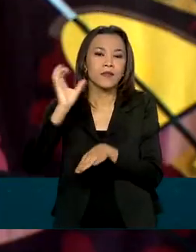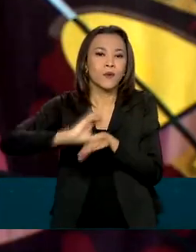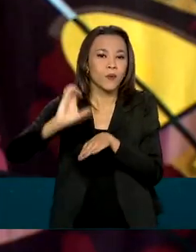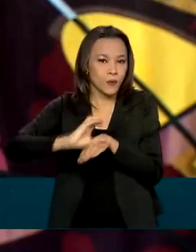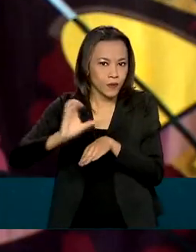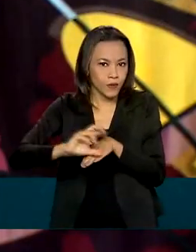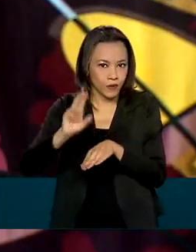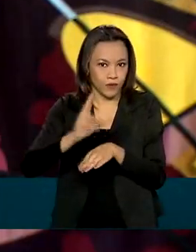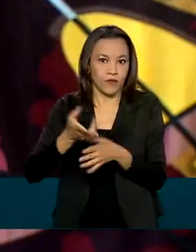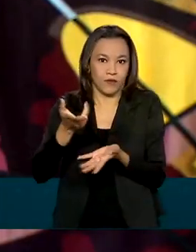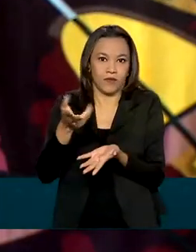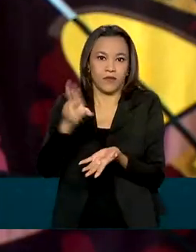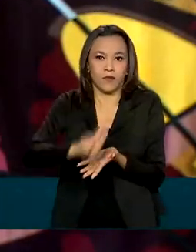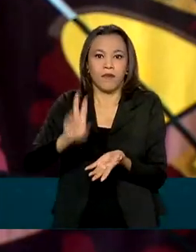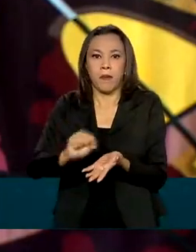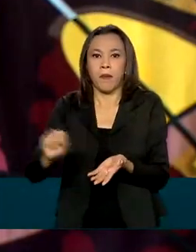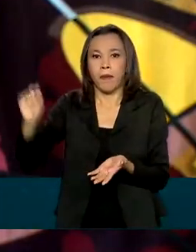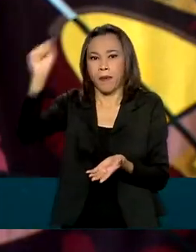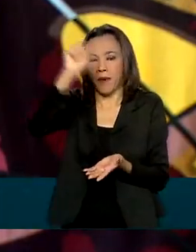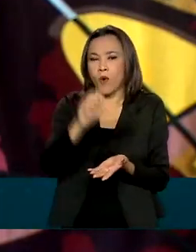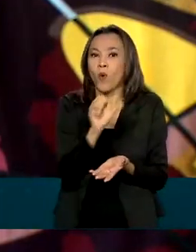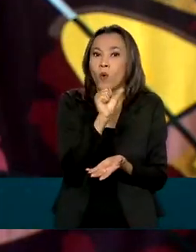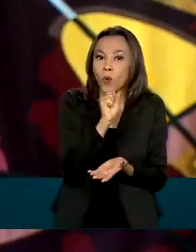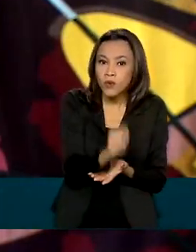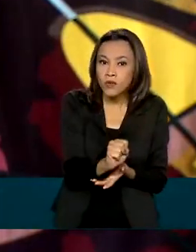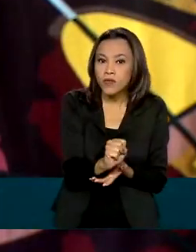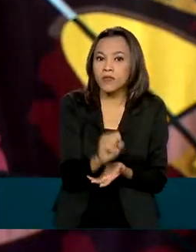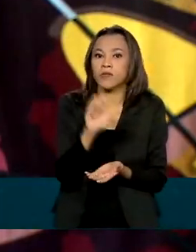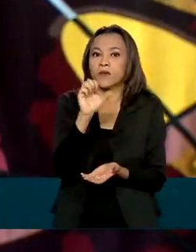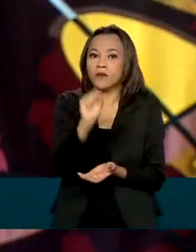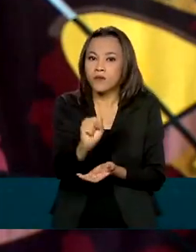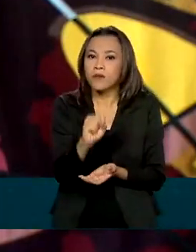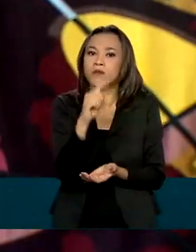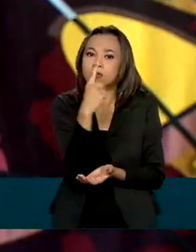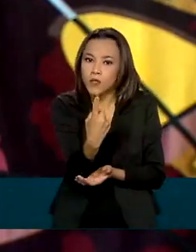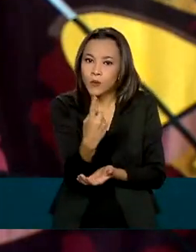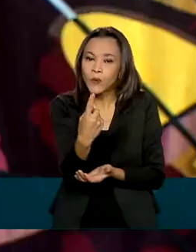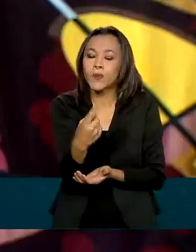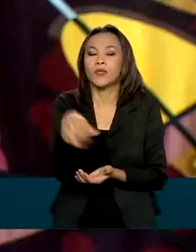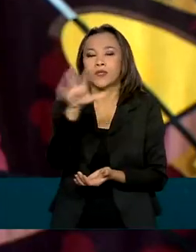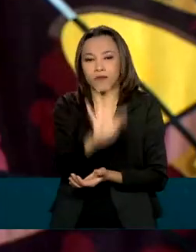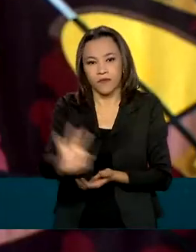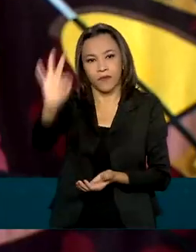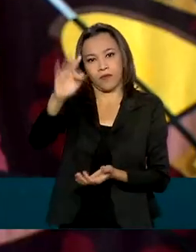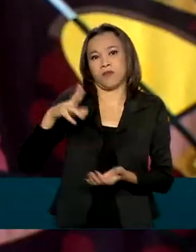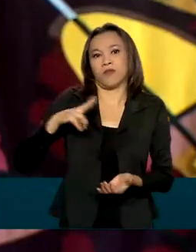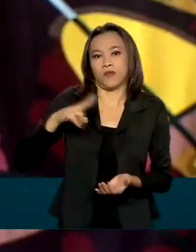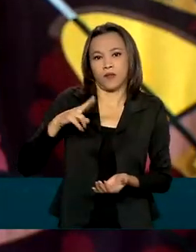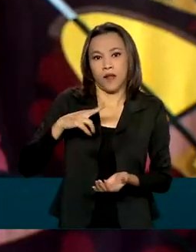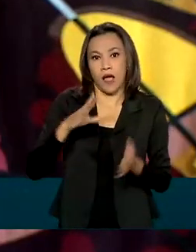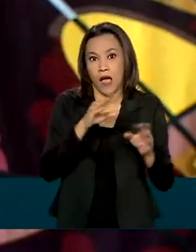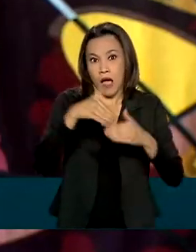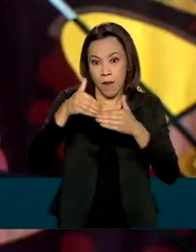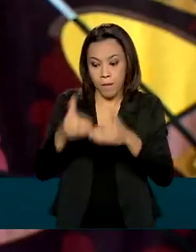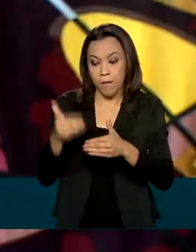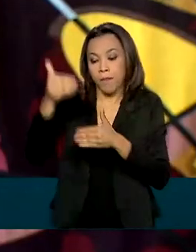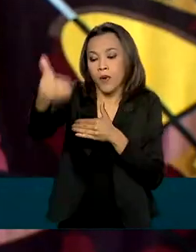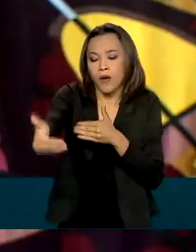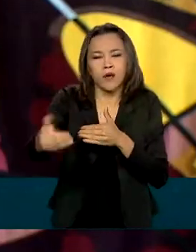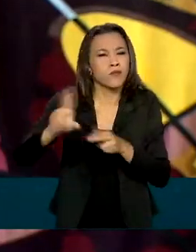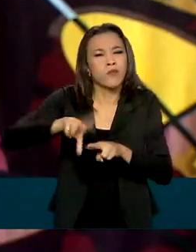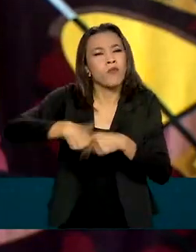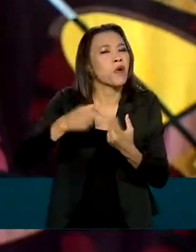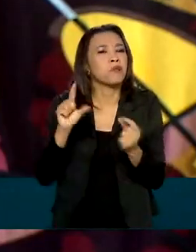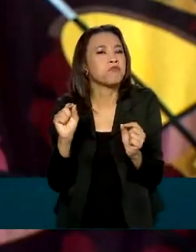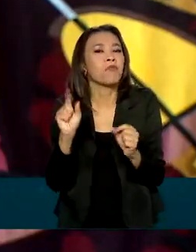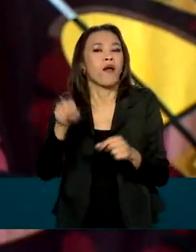espalhados por 881 instituições de ensino privadas. A prorrogação foi motivada pela